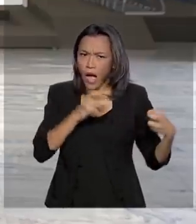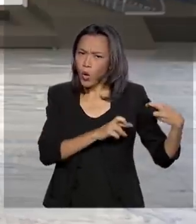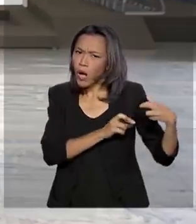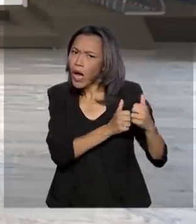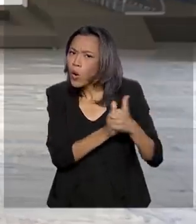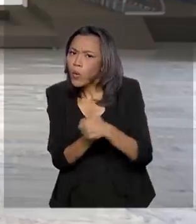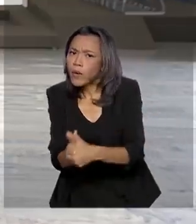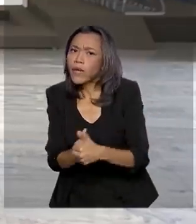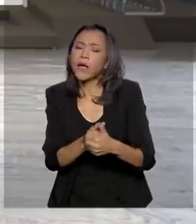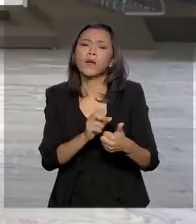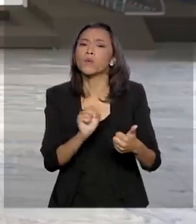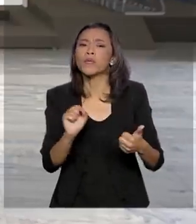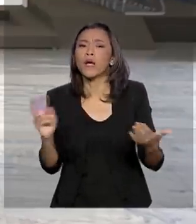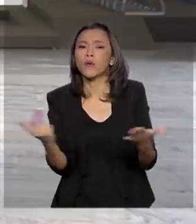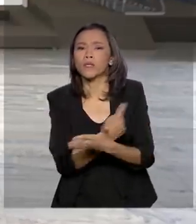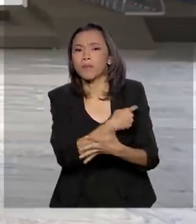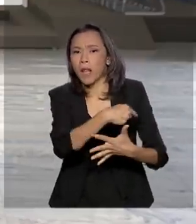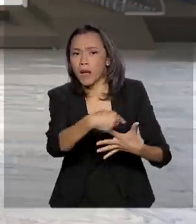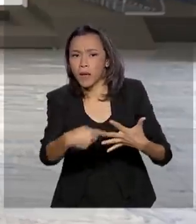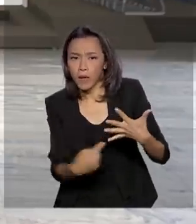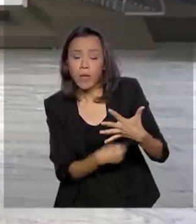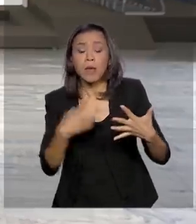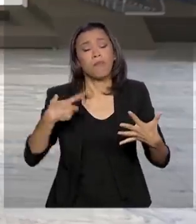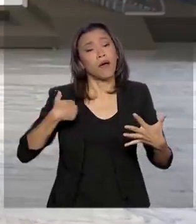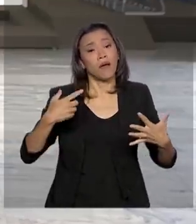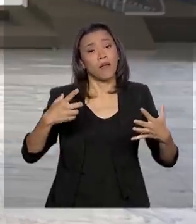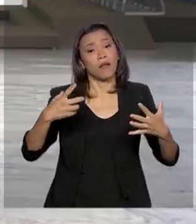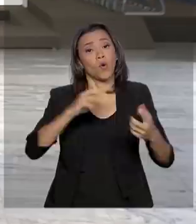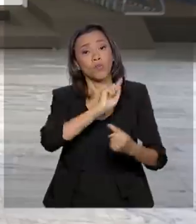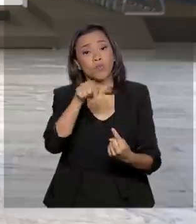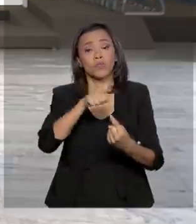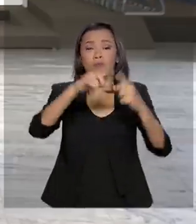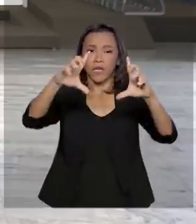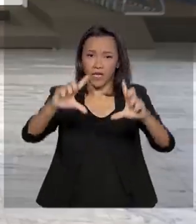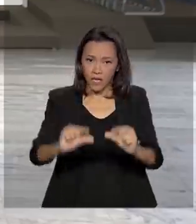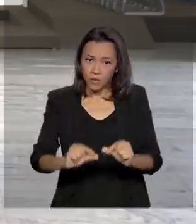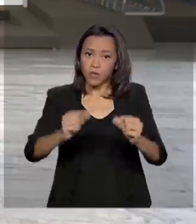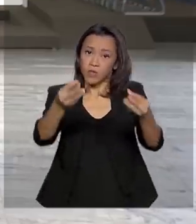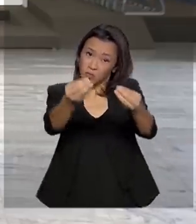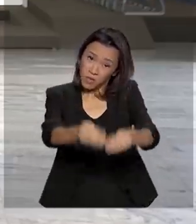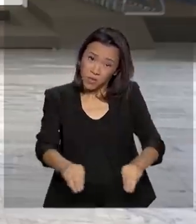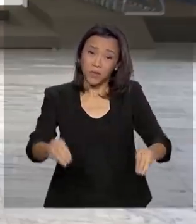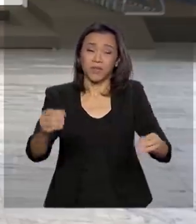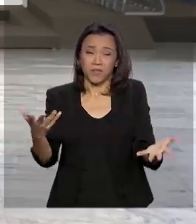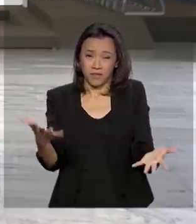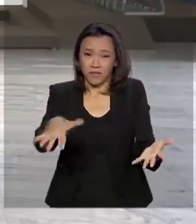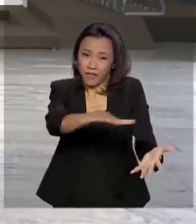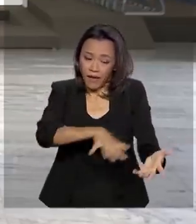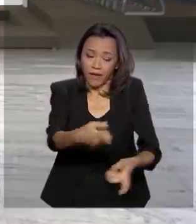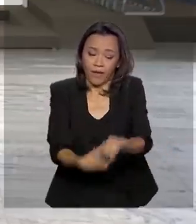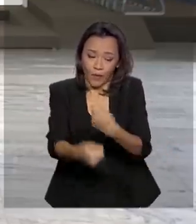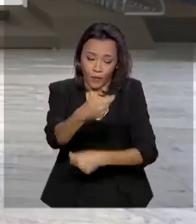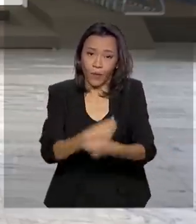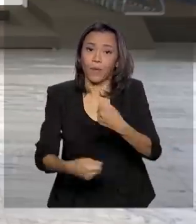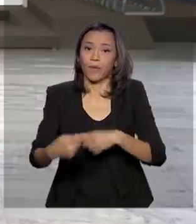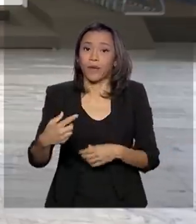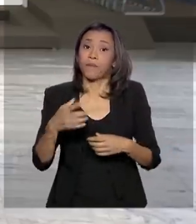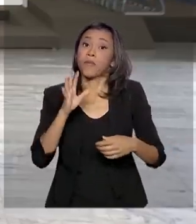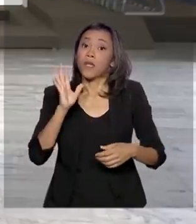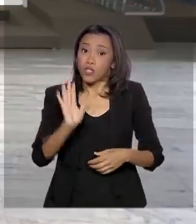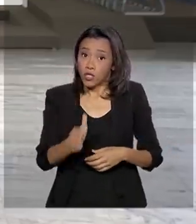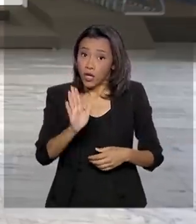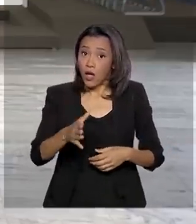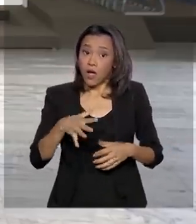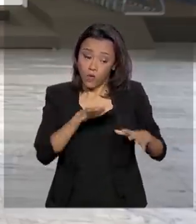adotar medidas para minimizar os impactos econômicos causados pela pandemia. A área econômica já está em contato